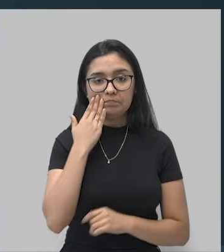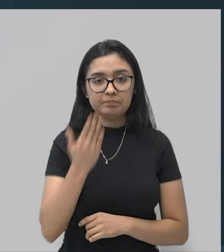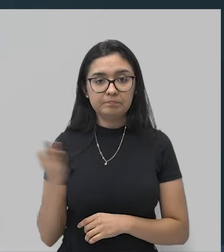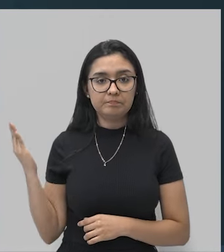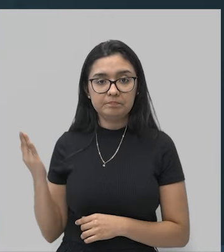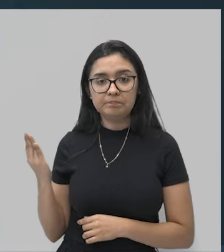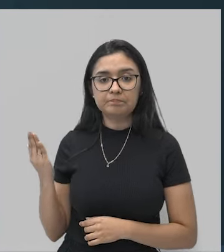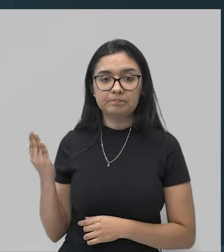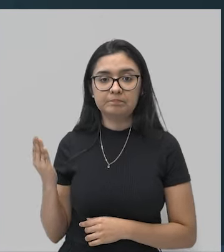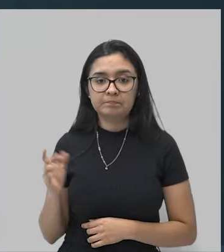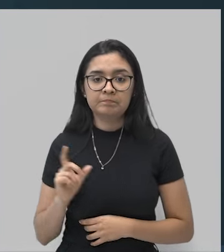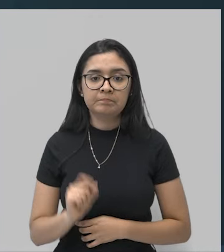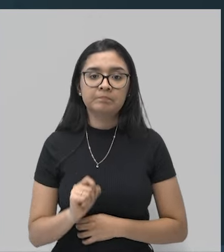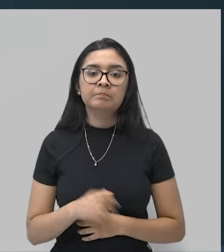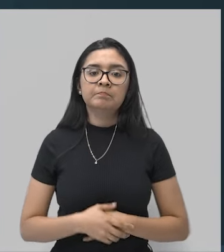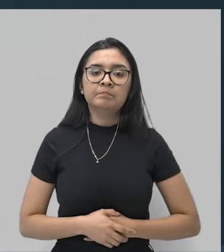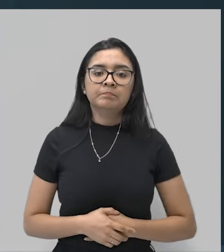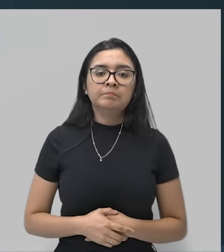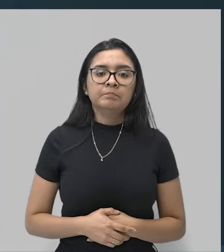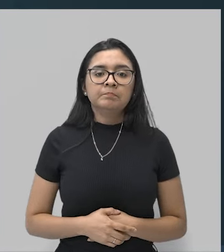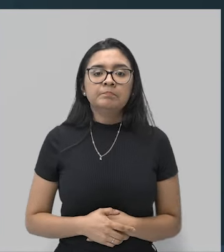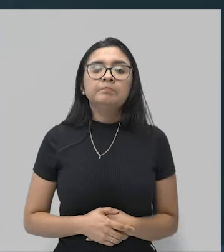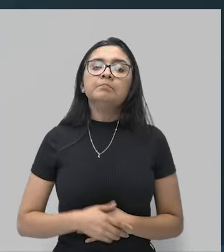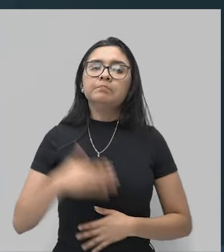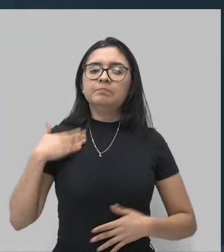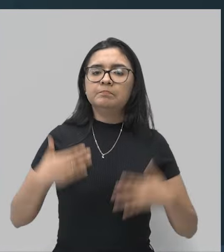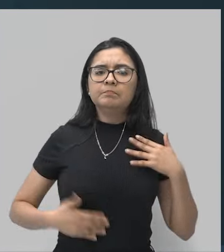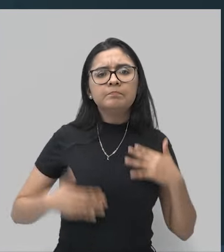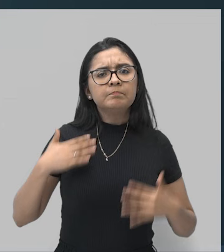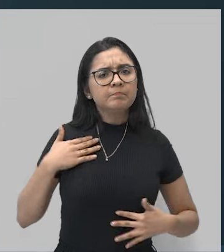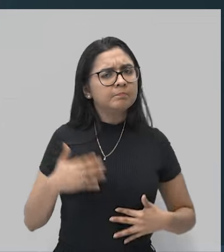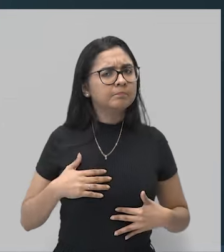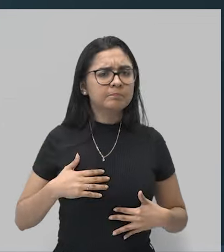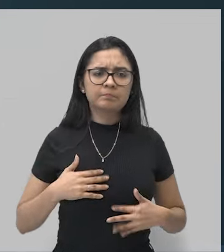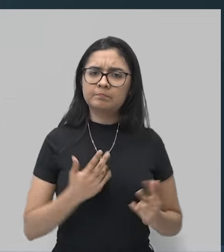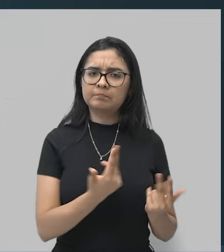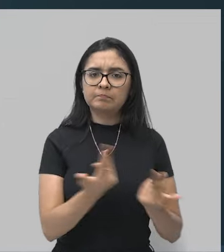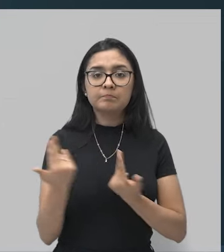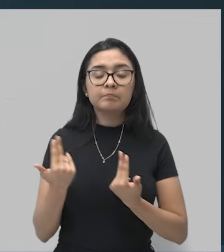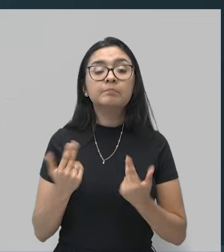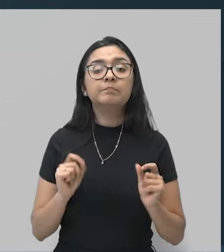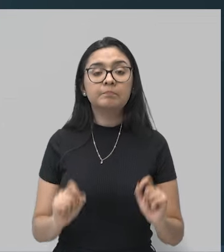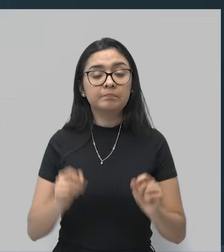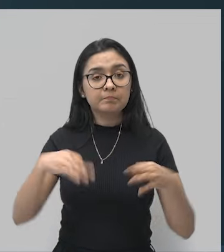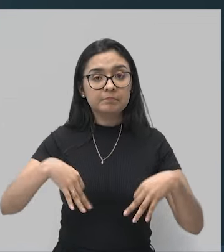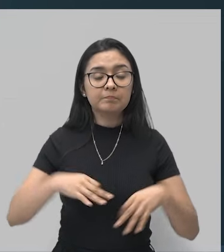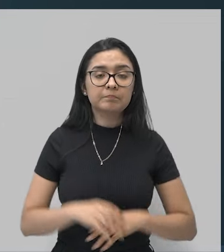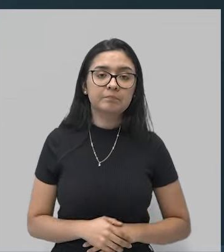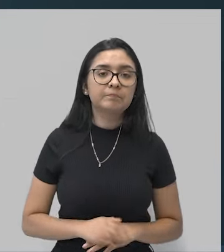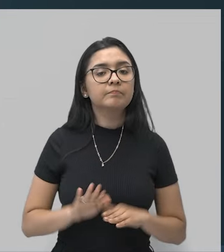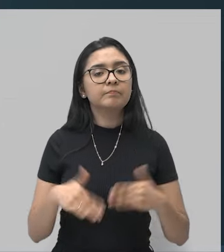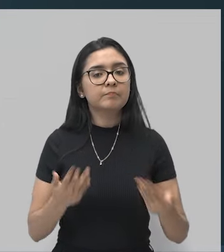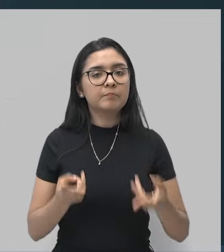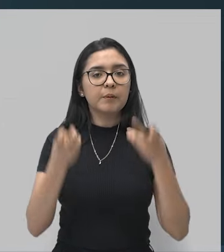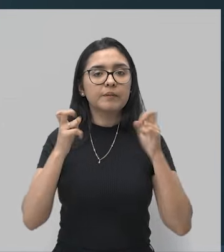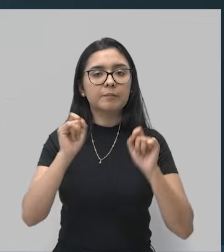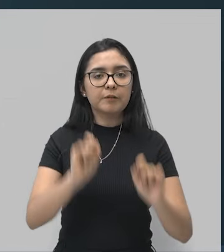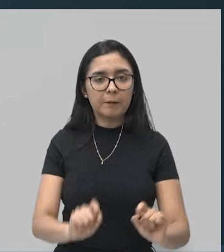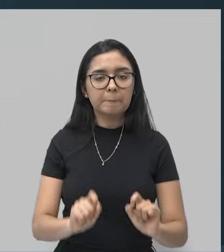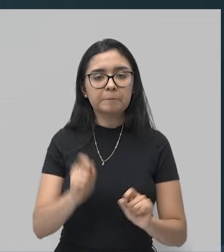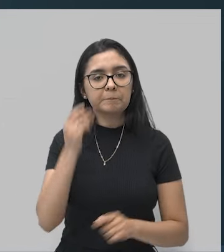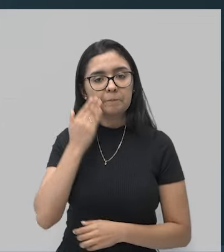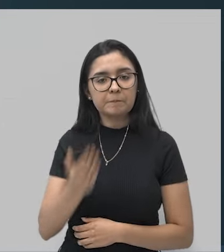o nosso corpo como um todo, certo? Então, você vê aqui,